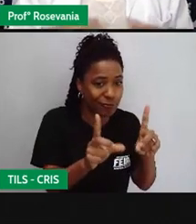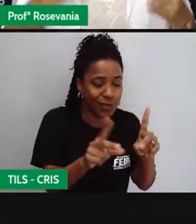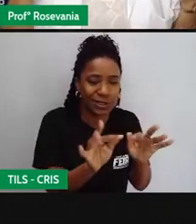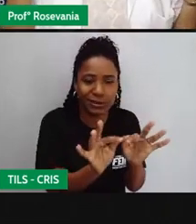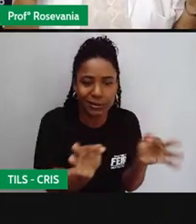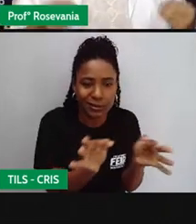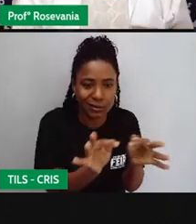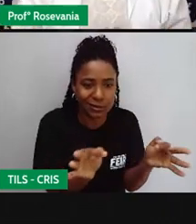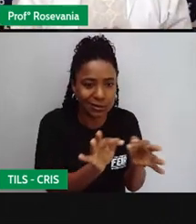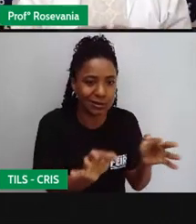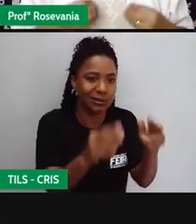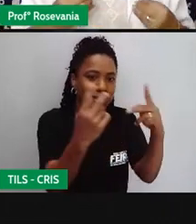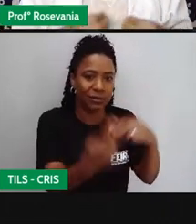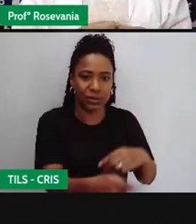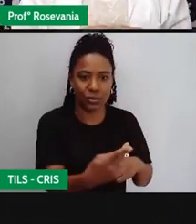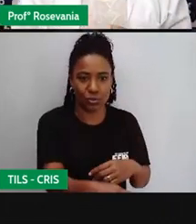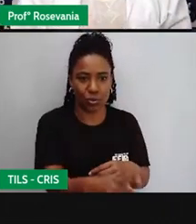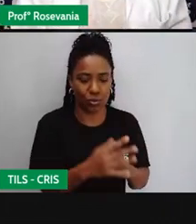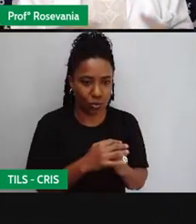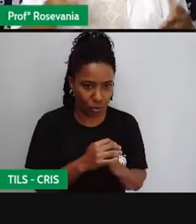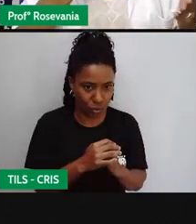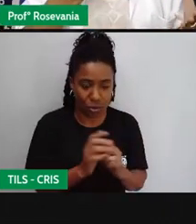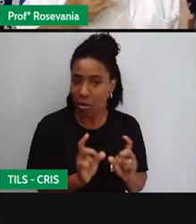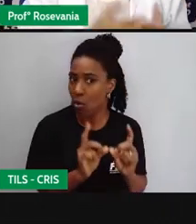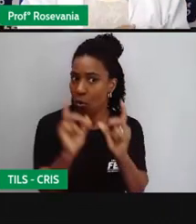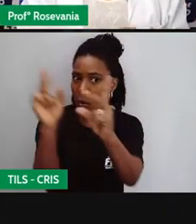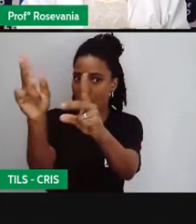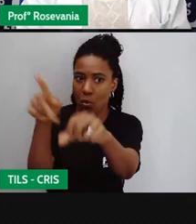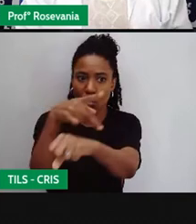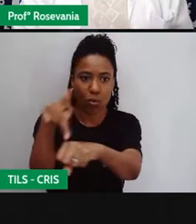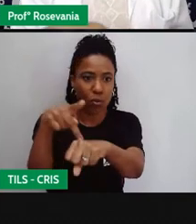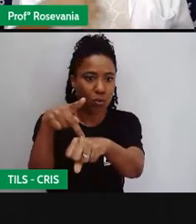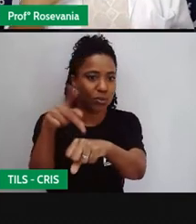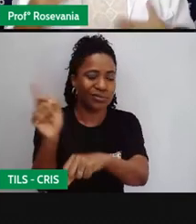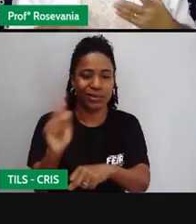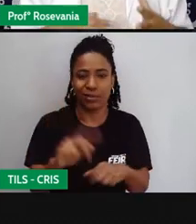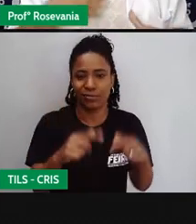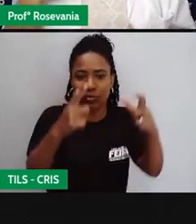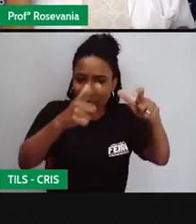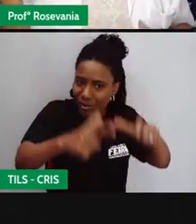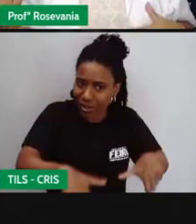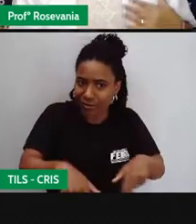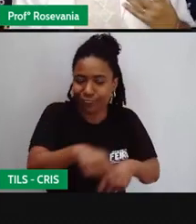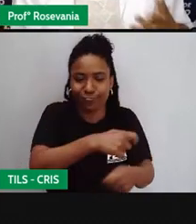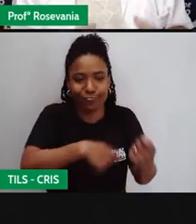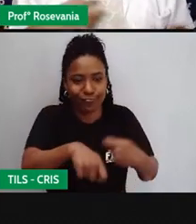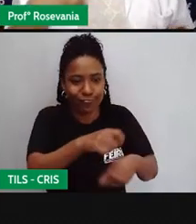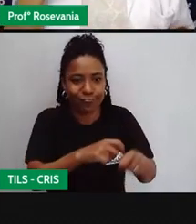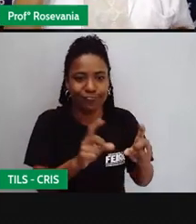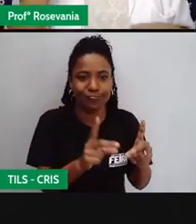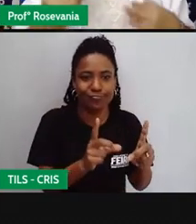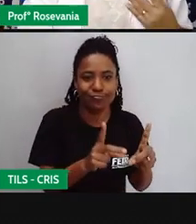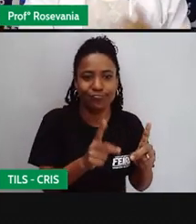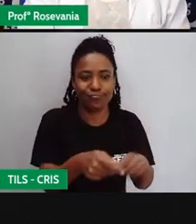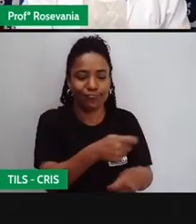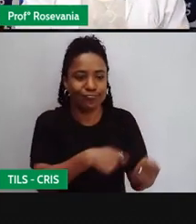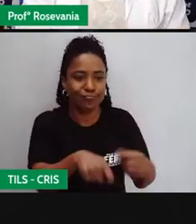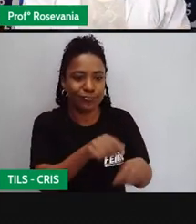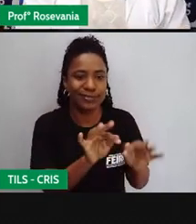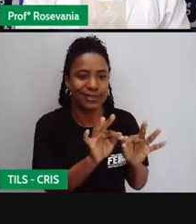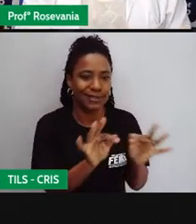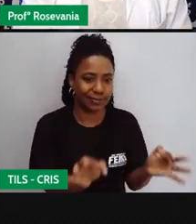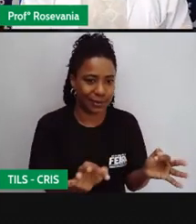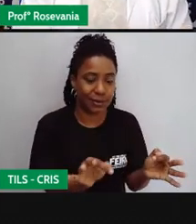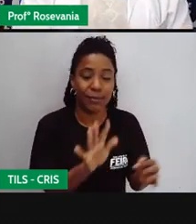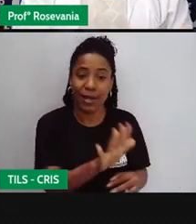eles estão, e aí, automaticamente, eles sofrem pressões para vender suas terras ou para sair de suas